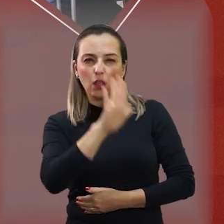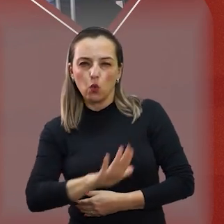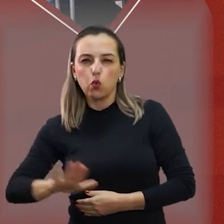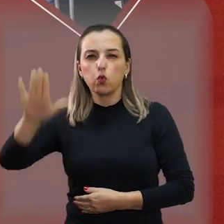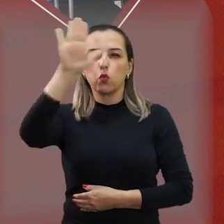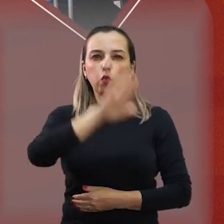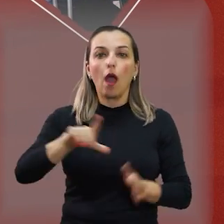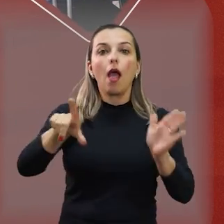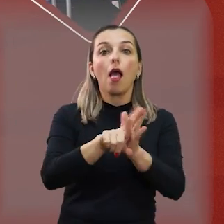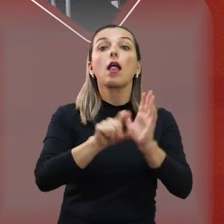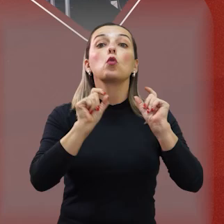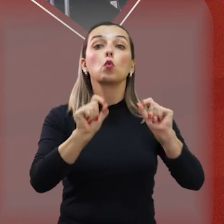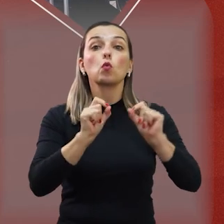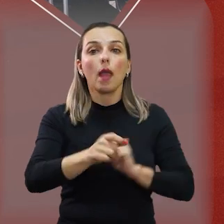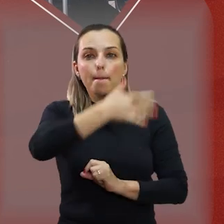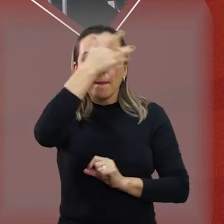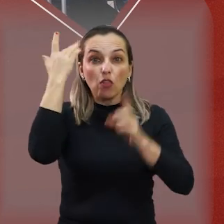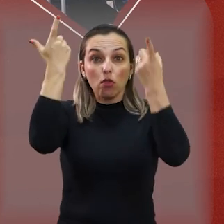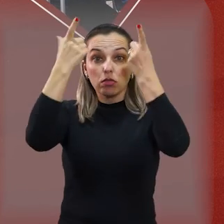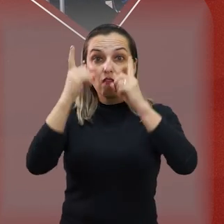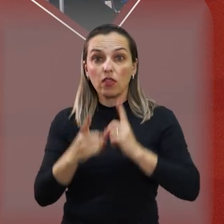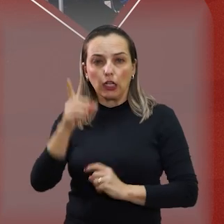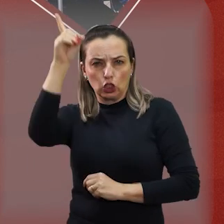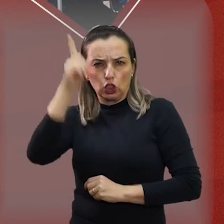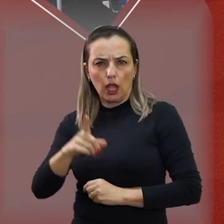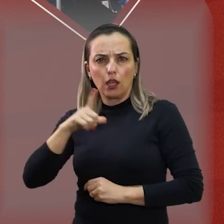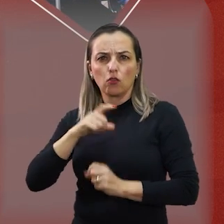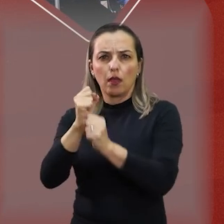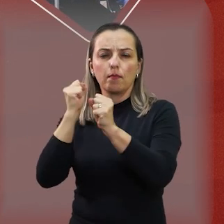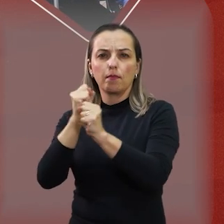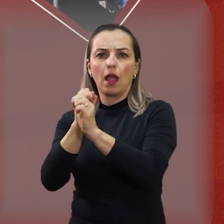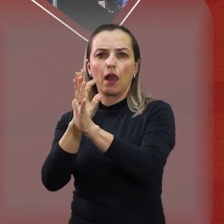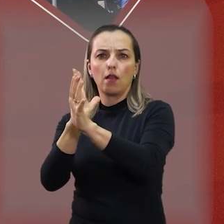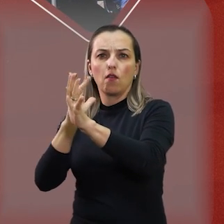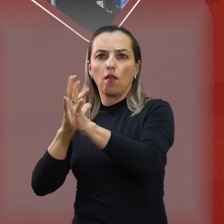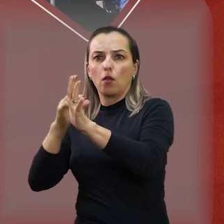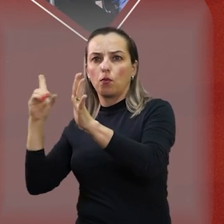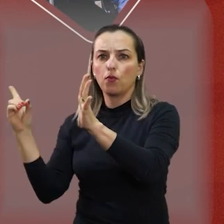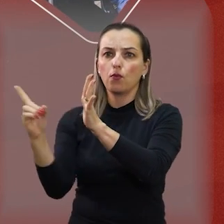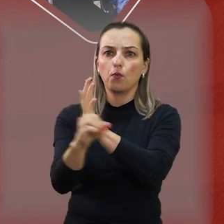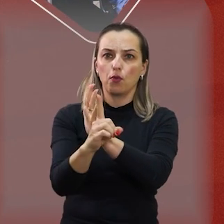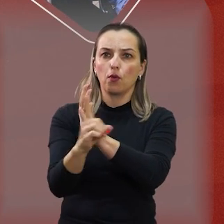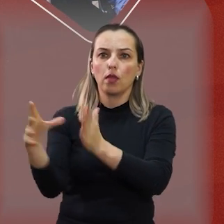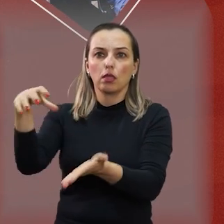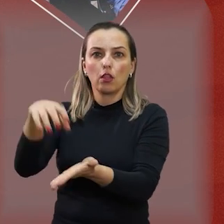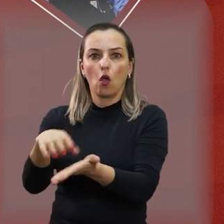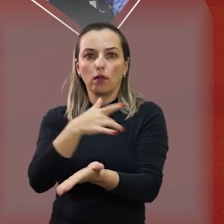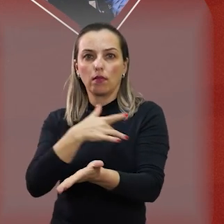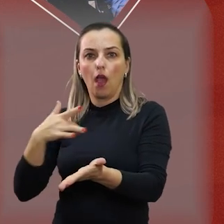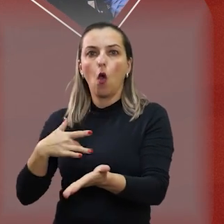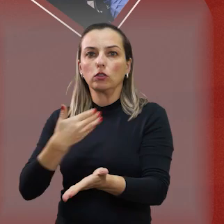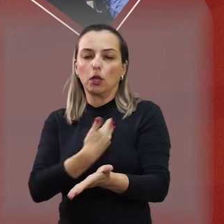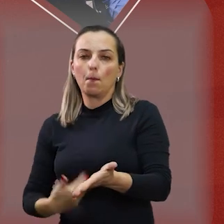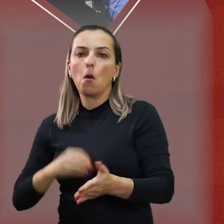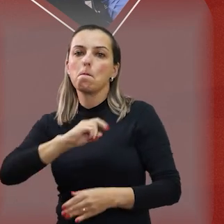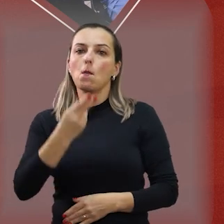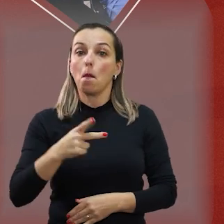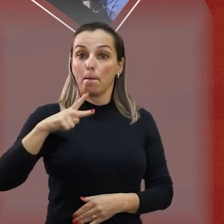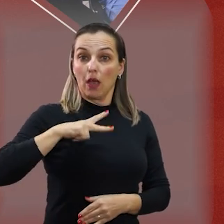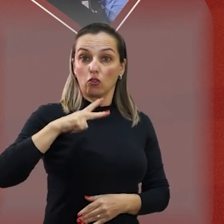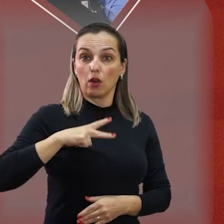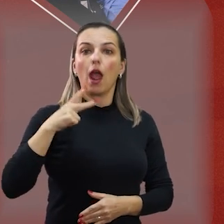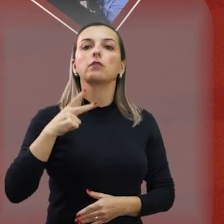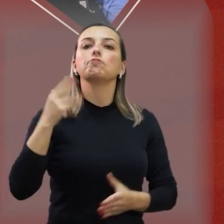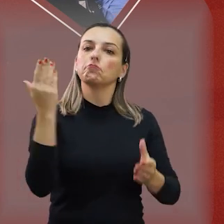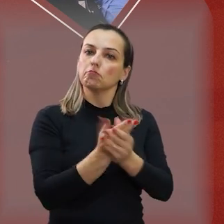pessoas com deficiência têm direito à prioridade de atendimento em estabelecimentos públicos e privados de saúde, na tramitação de